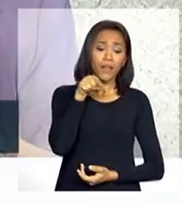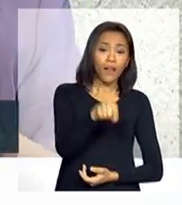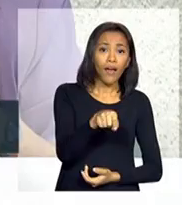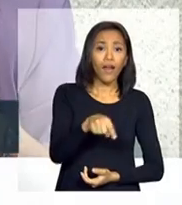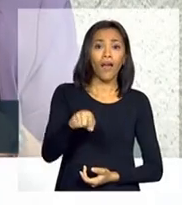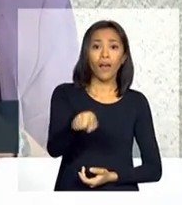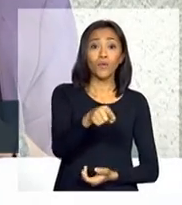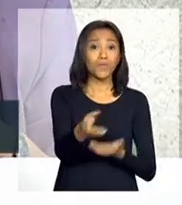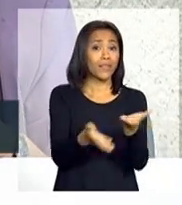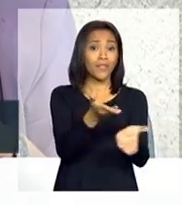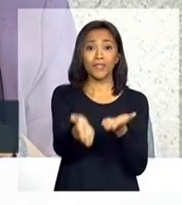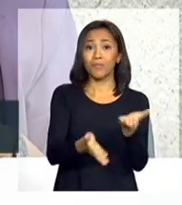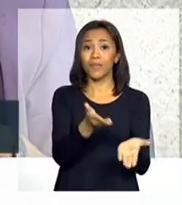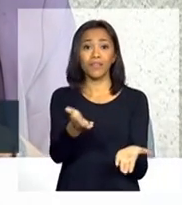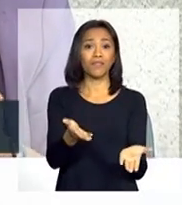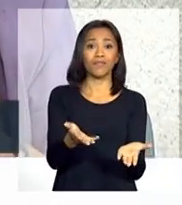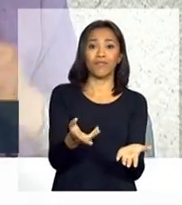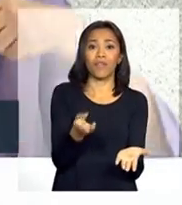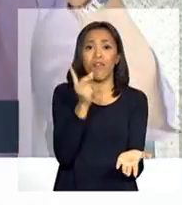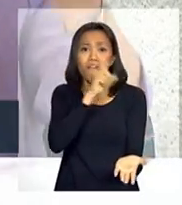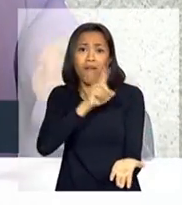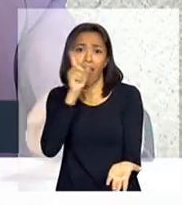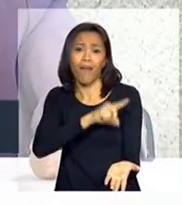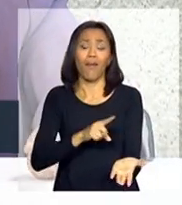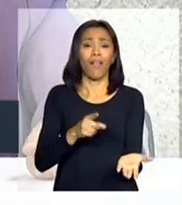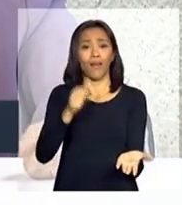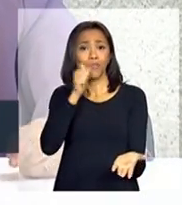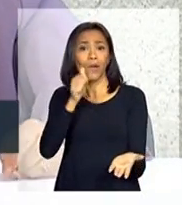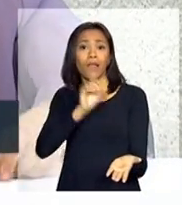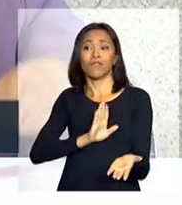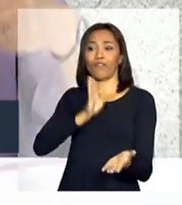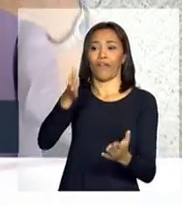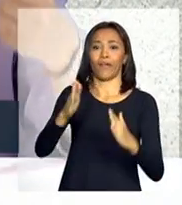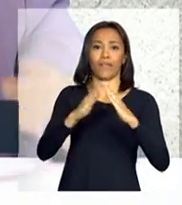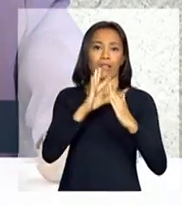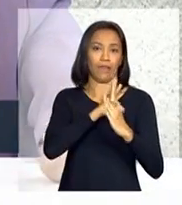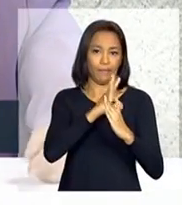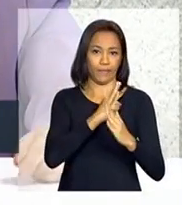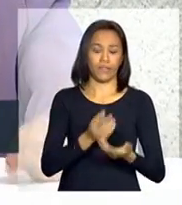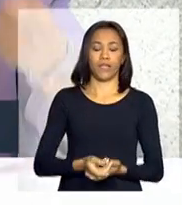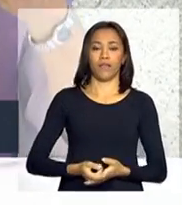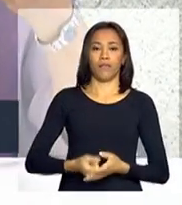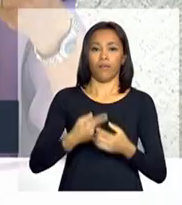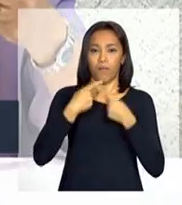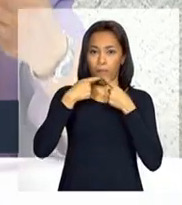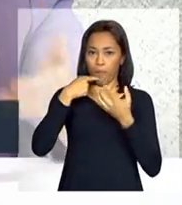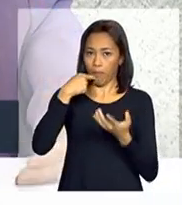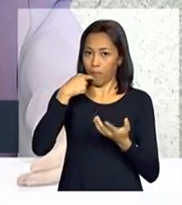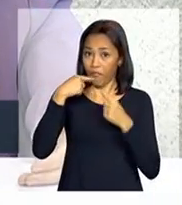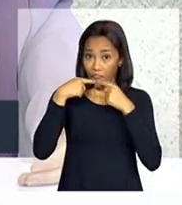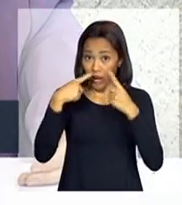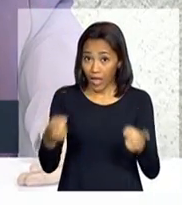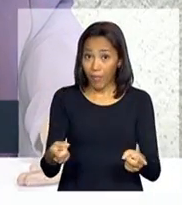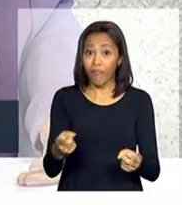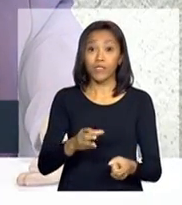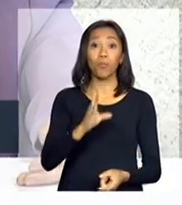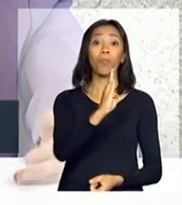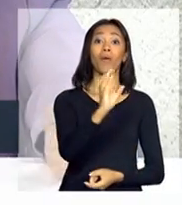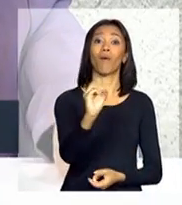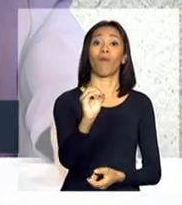não percam as mulheres. Porque as mulheres vão na delegacia. A delegacia, ela faz o BO.